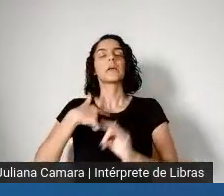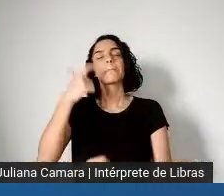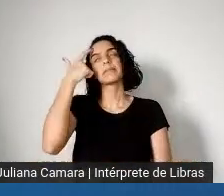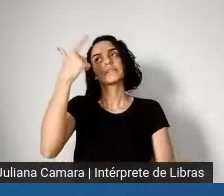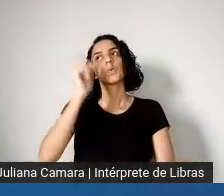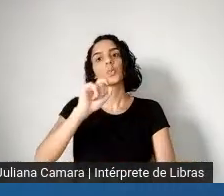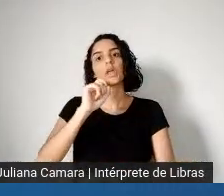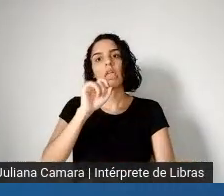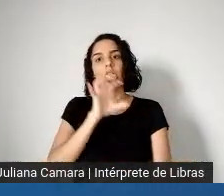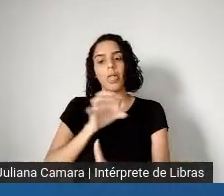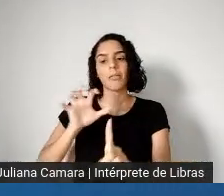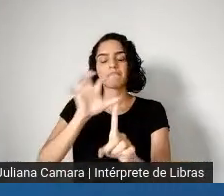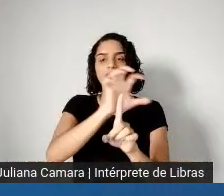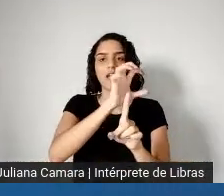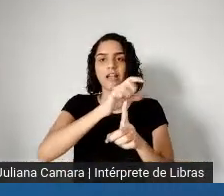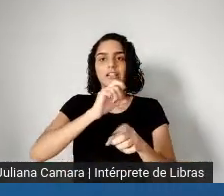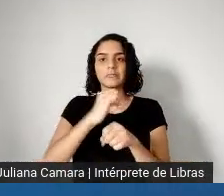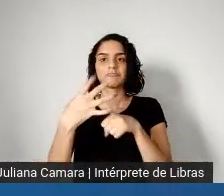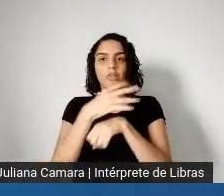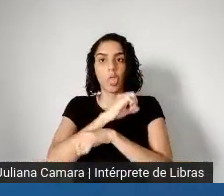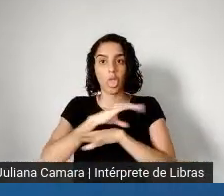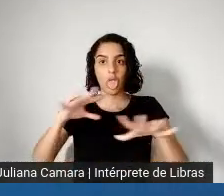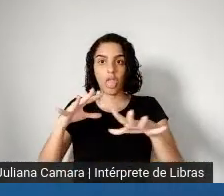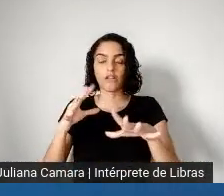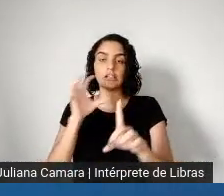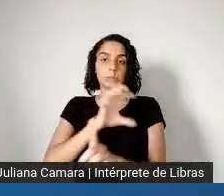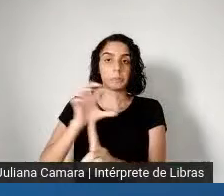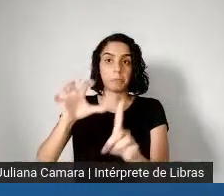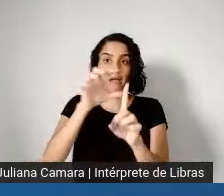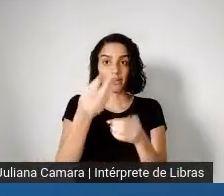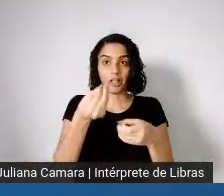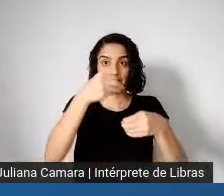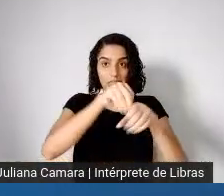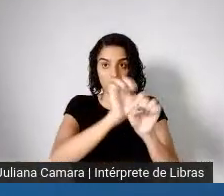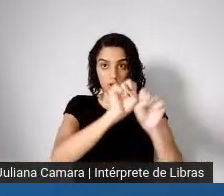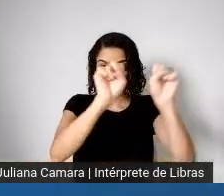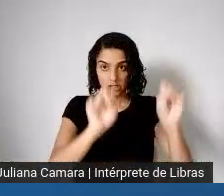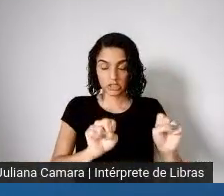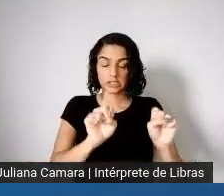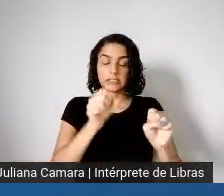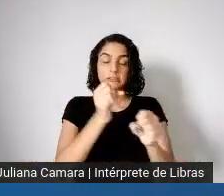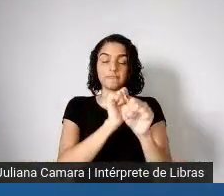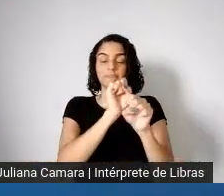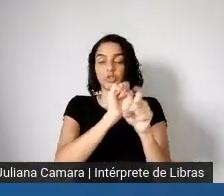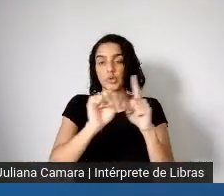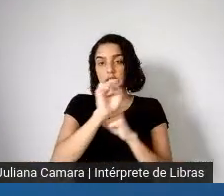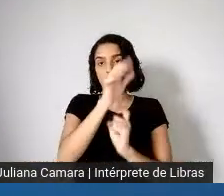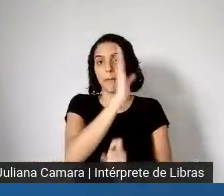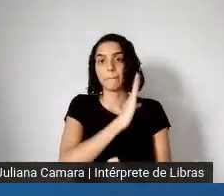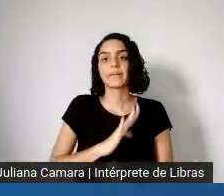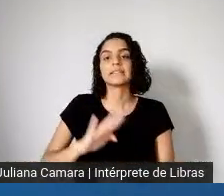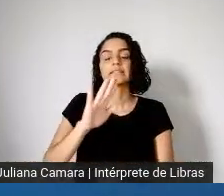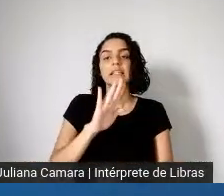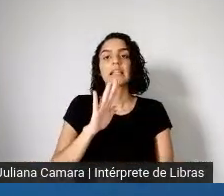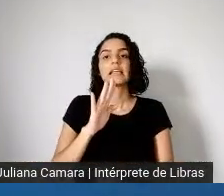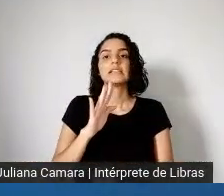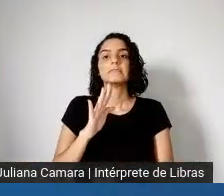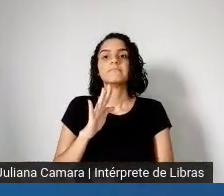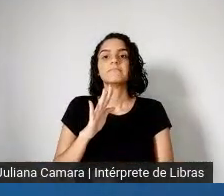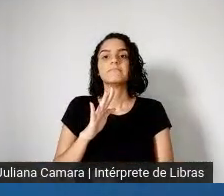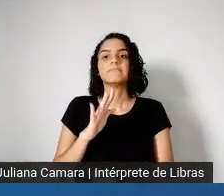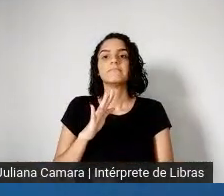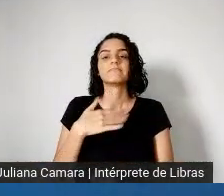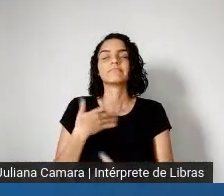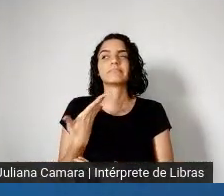pandemia na desigualdade estrutural brasileira e como isso se projeta para o futuro, iriam ser muito bem